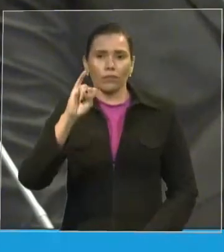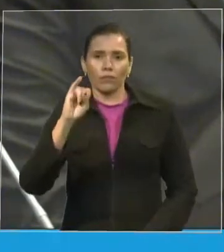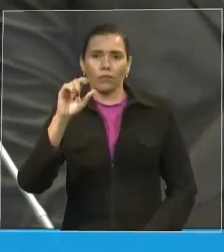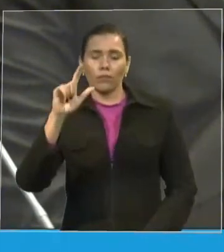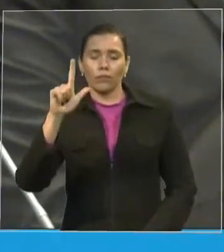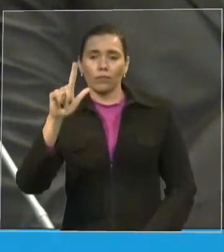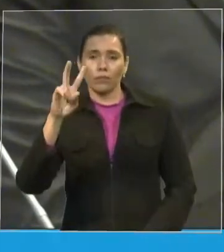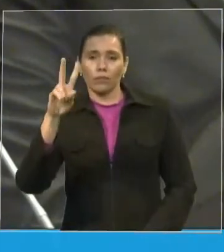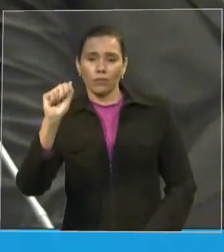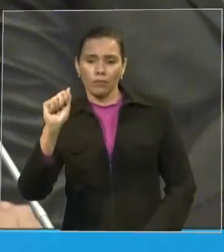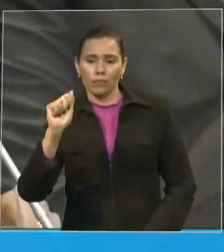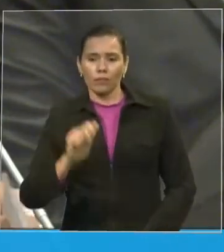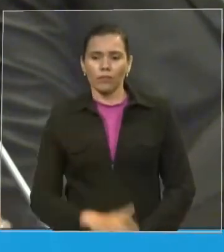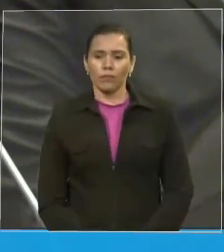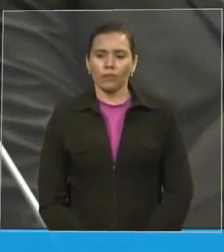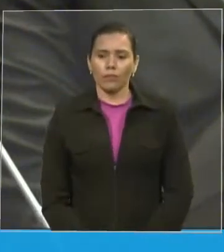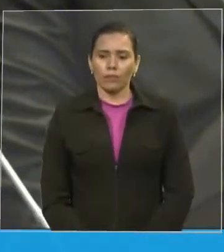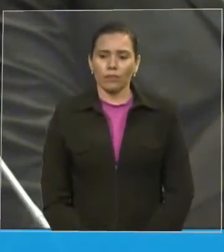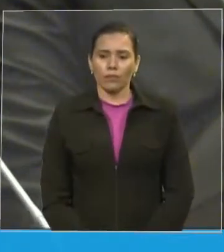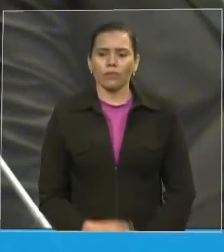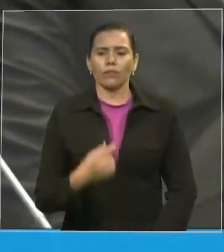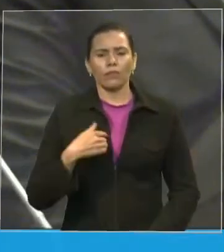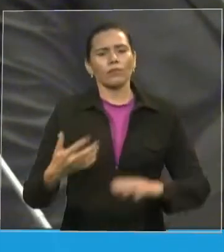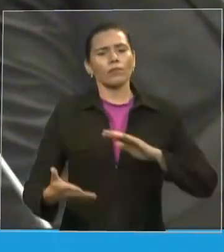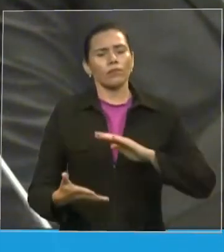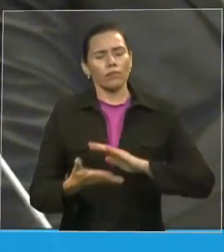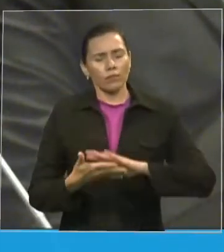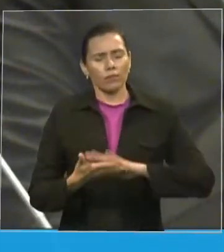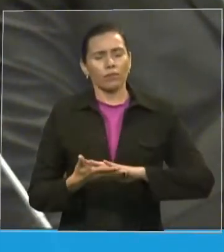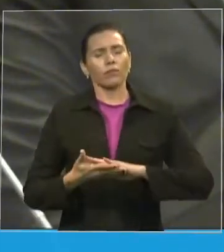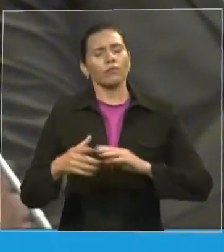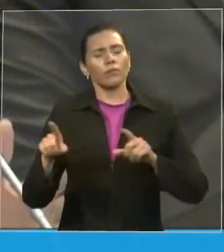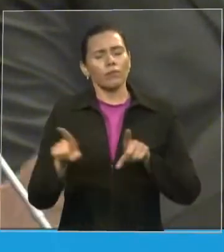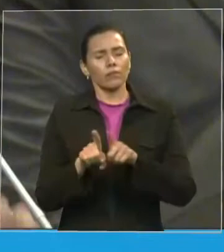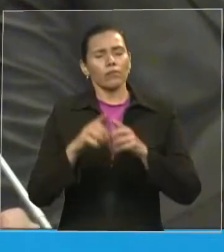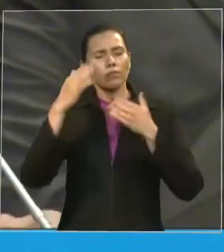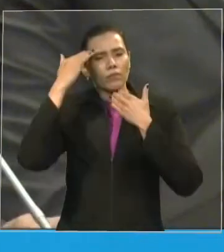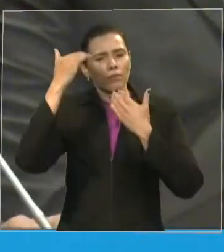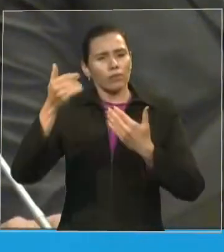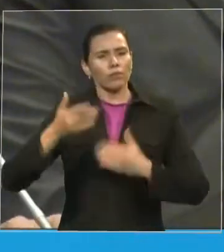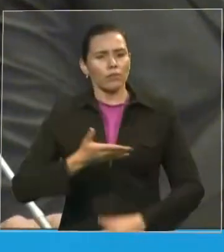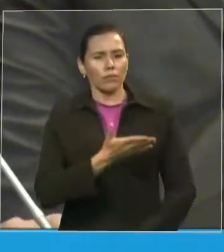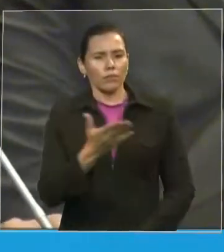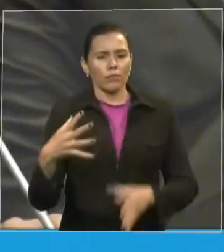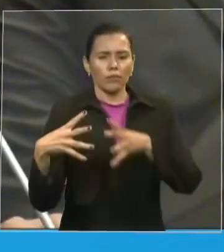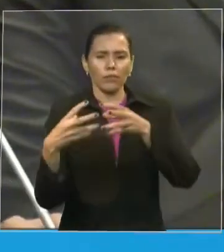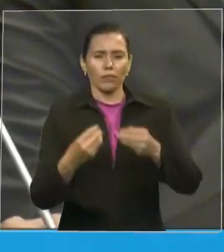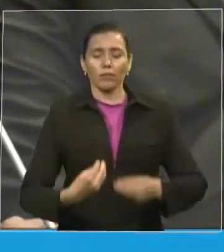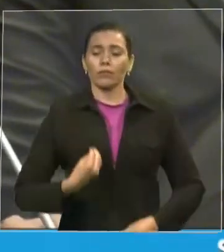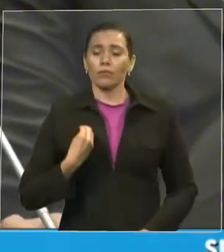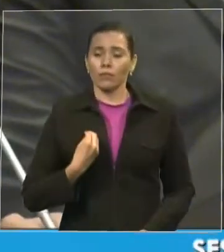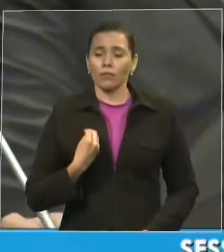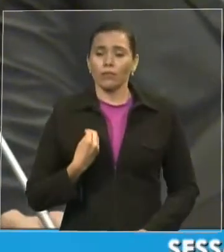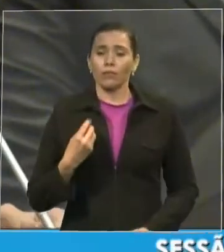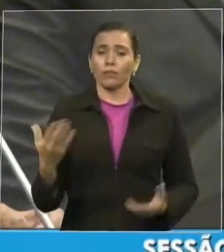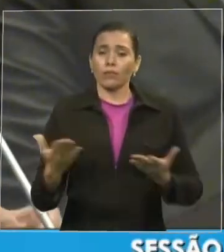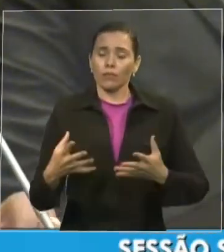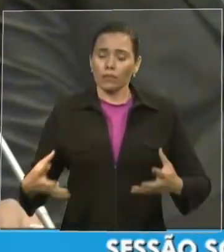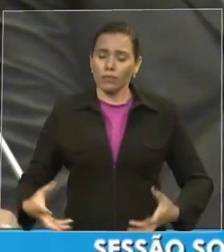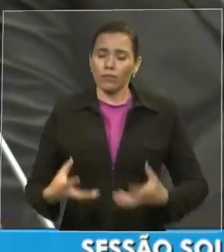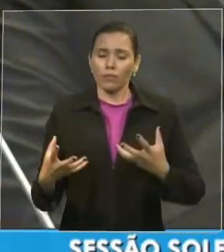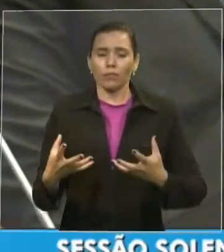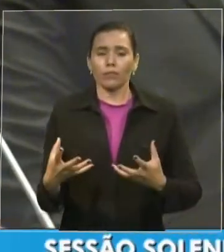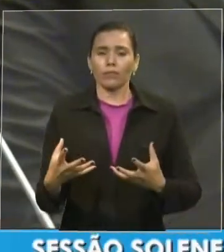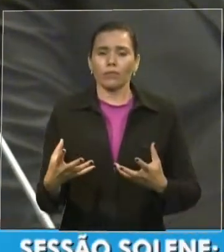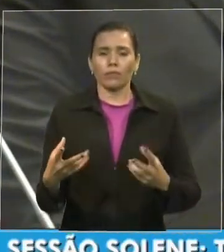por ter participado dessa sessão solene onde estamos homenageando essa casa está homenageando